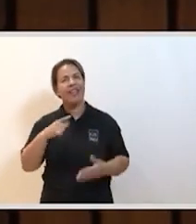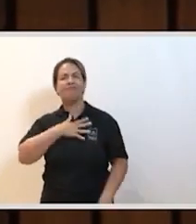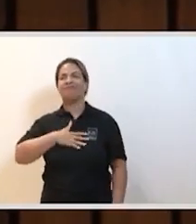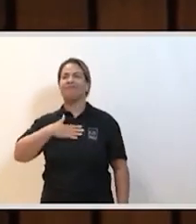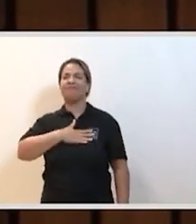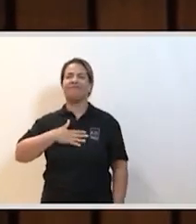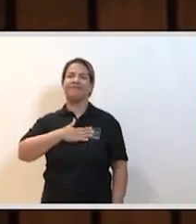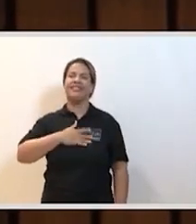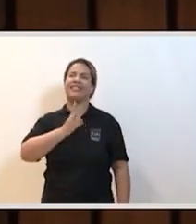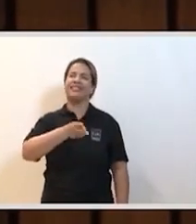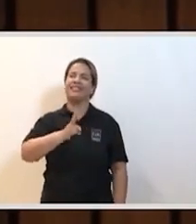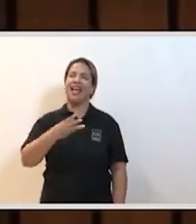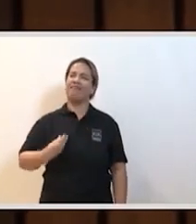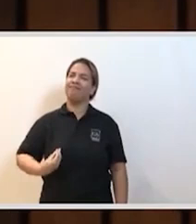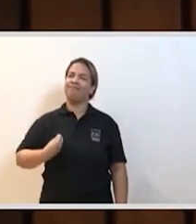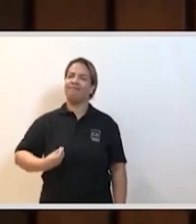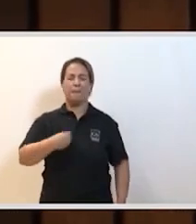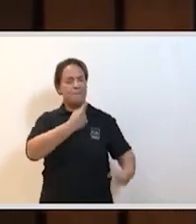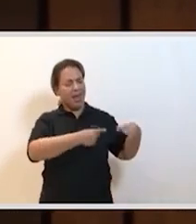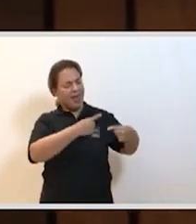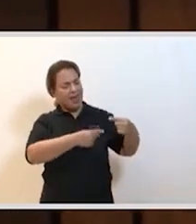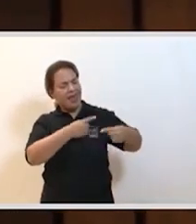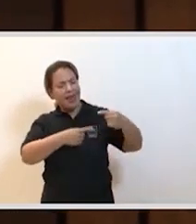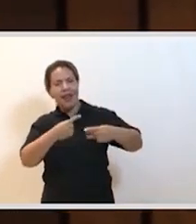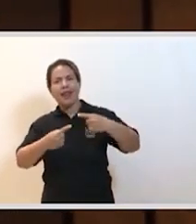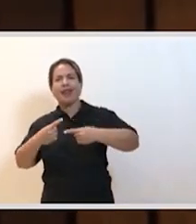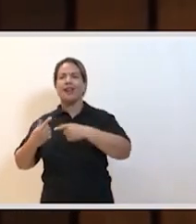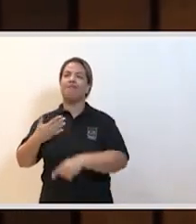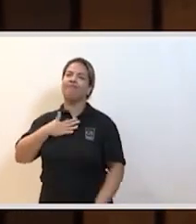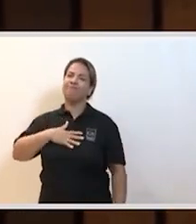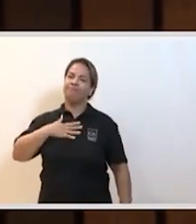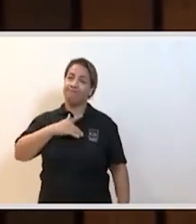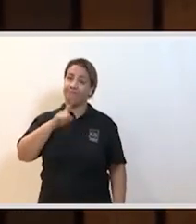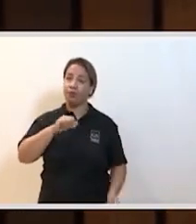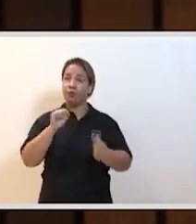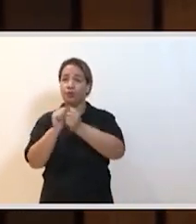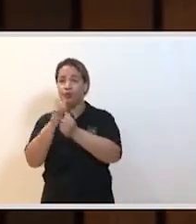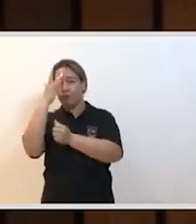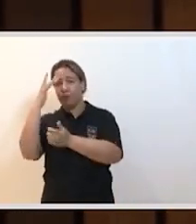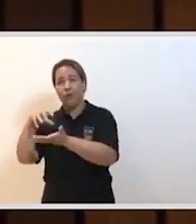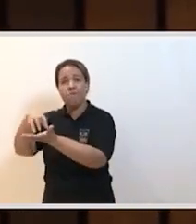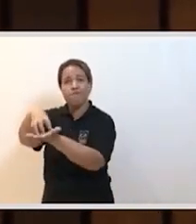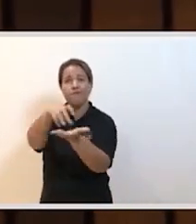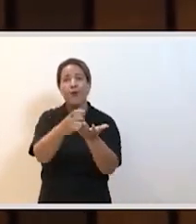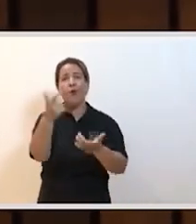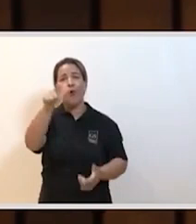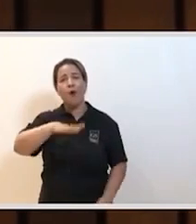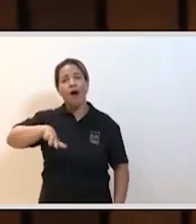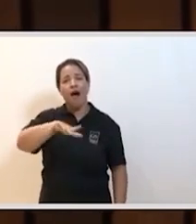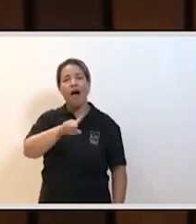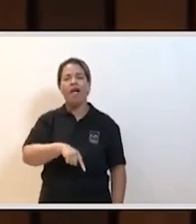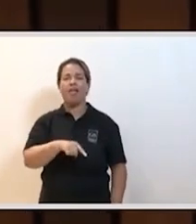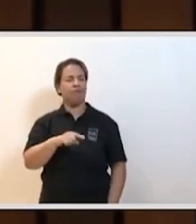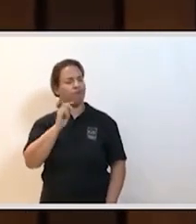sempre participar dessas discussões, principalmente com pessoas de outros setores, pessoas de outras áreas. Eu acho que